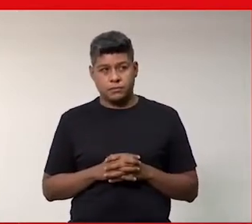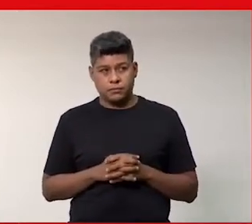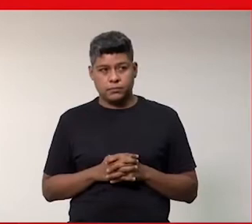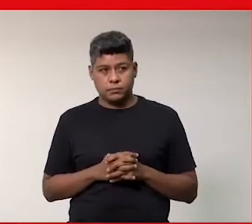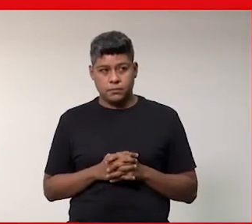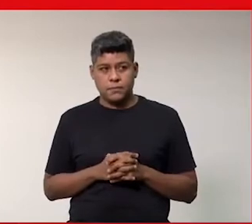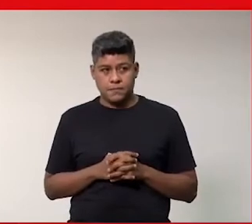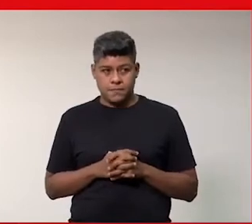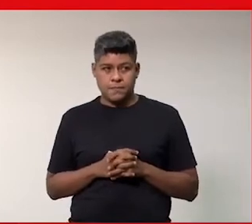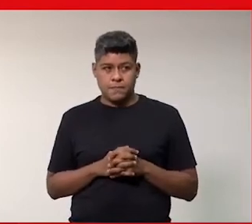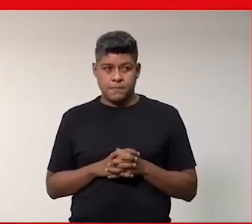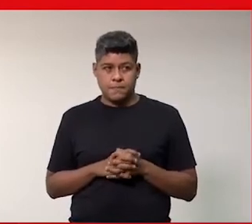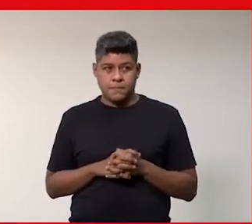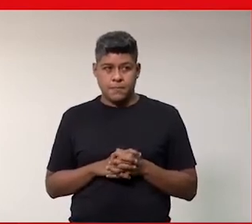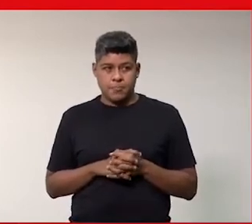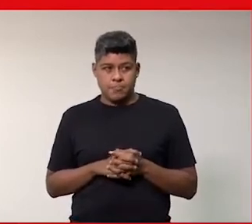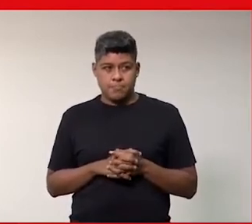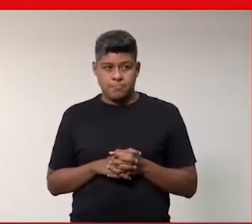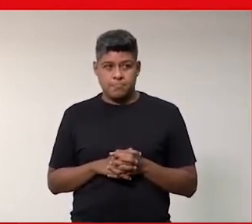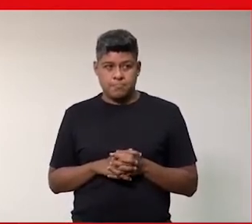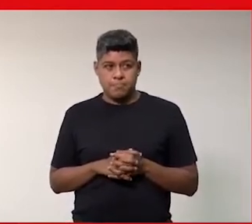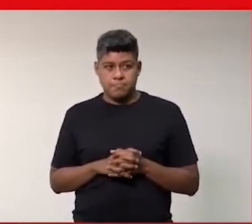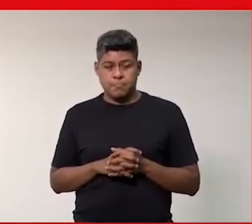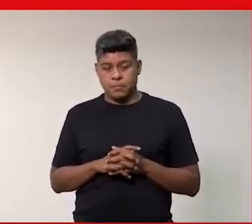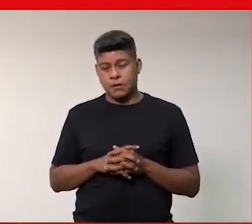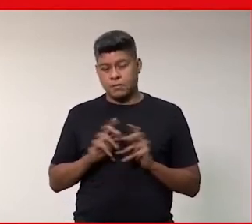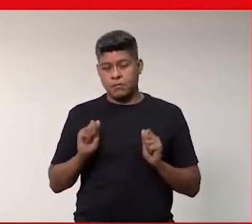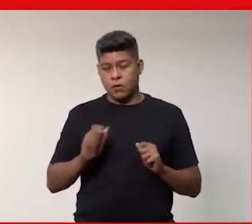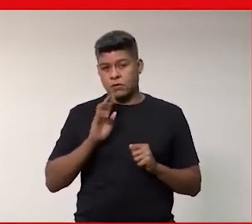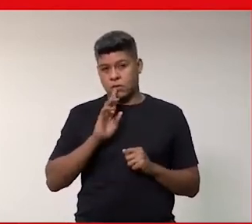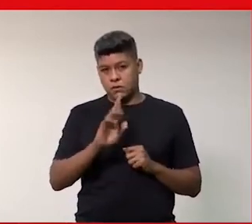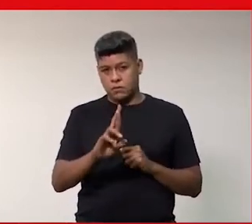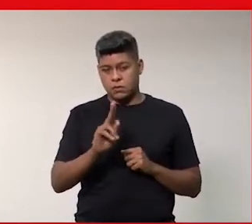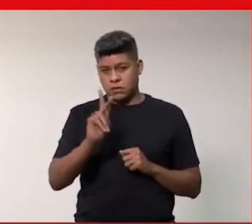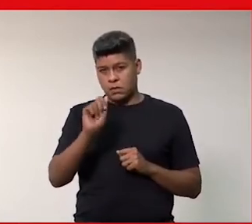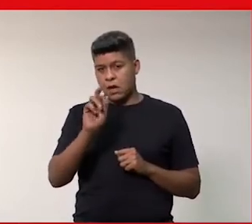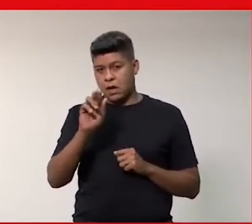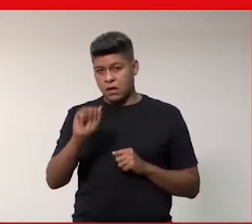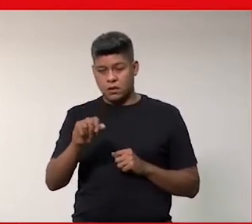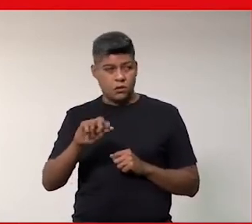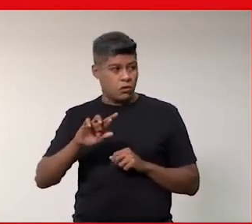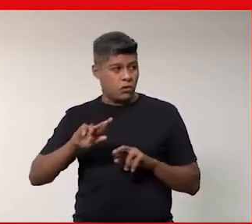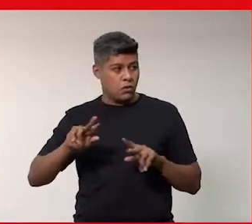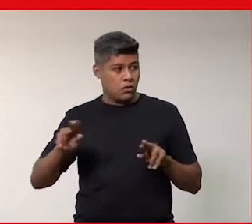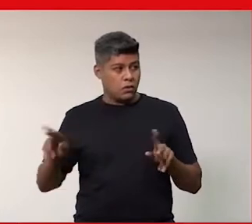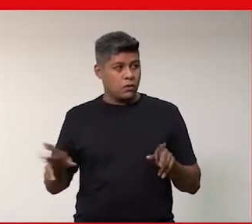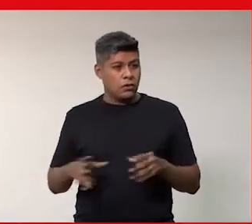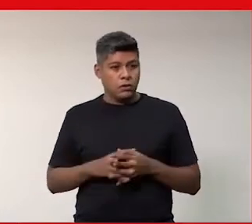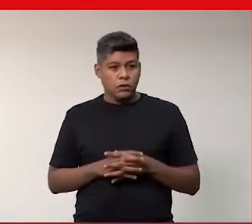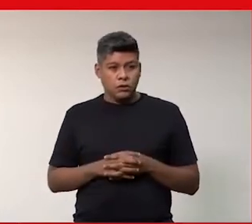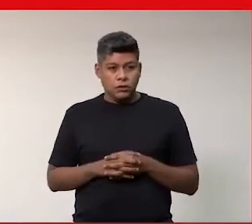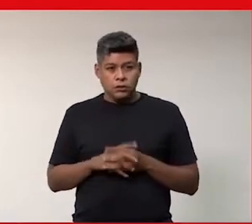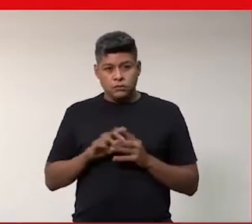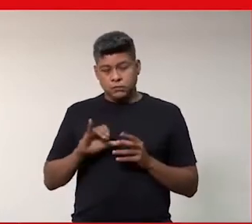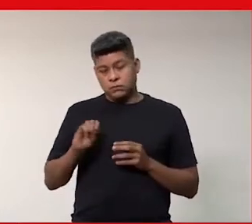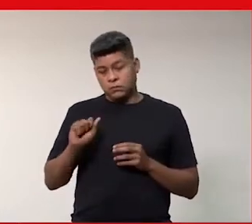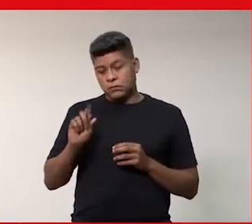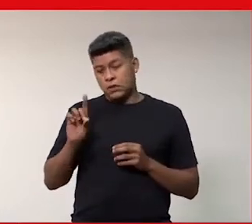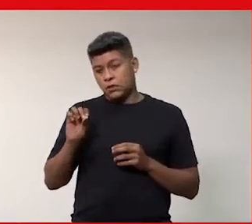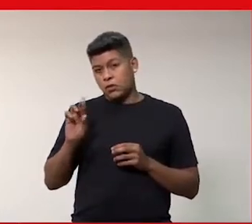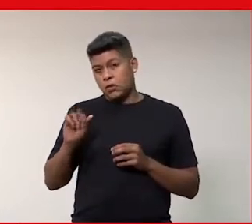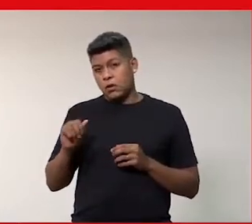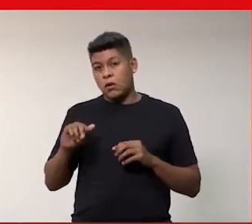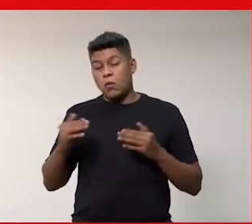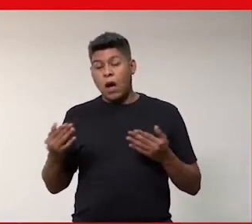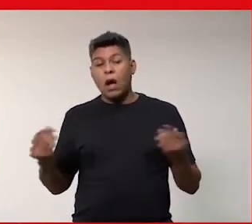mas eu acho que elas podem responder não é só a Karen a Isadora quais os